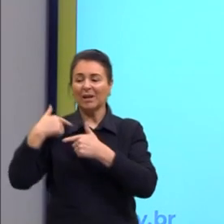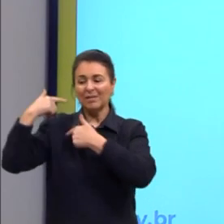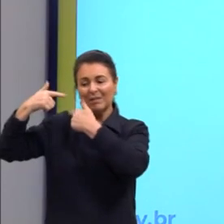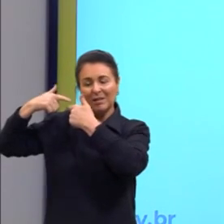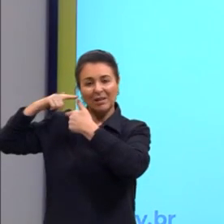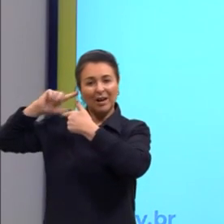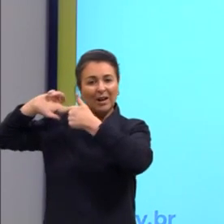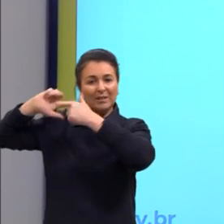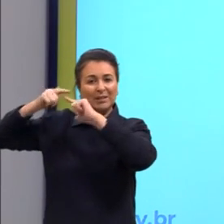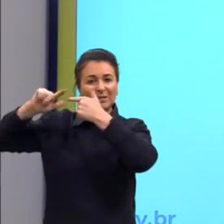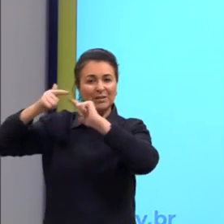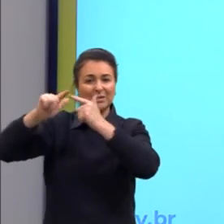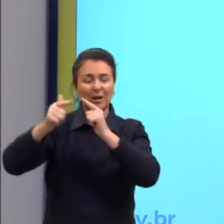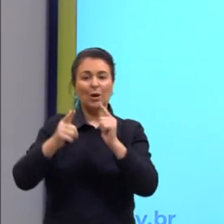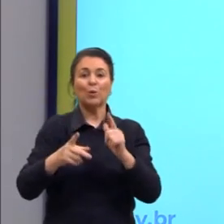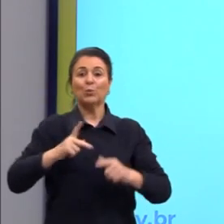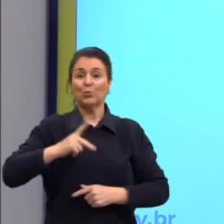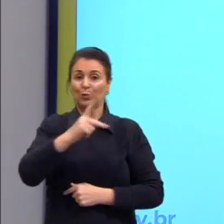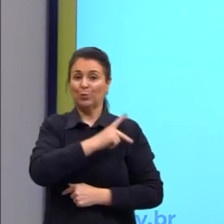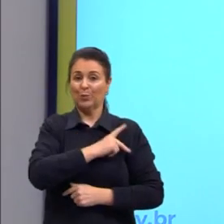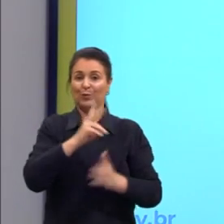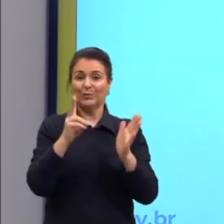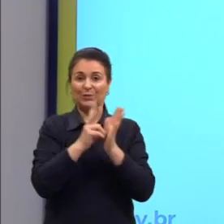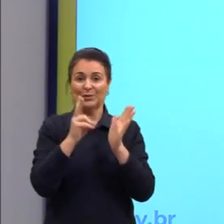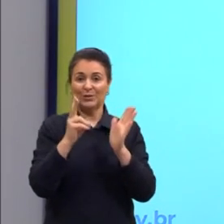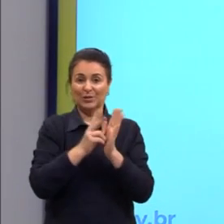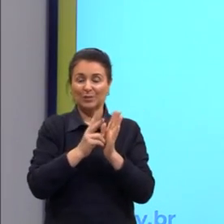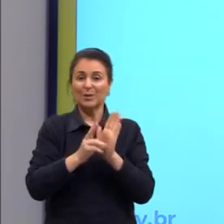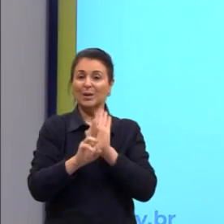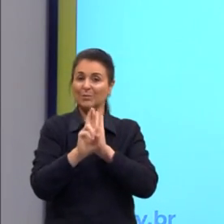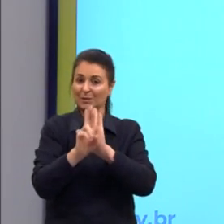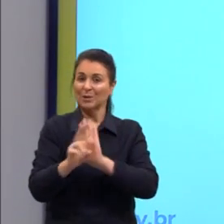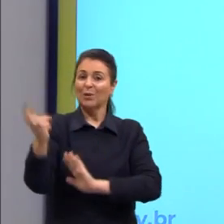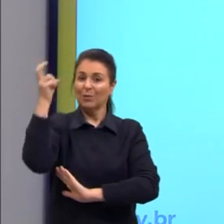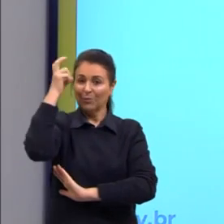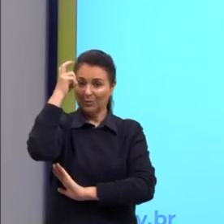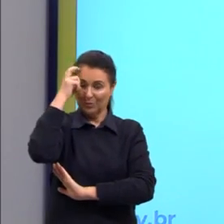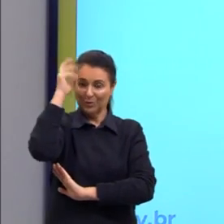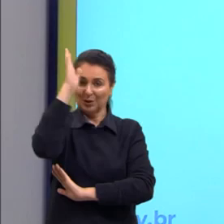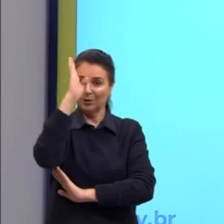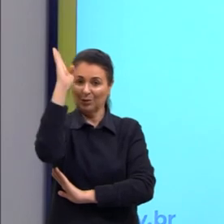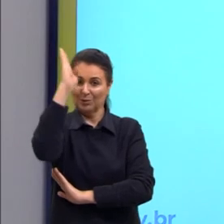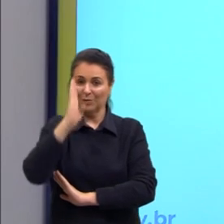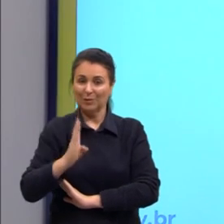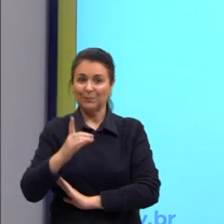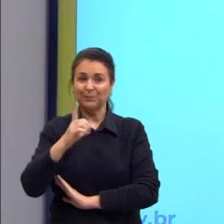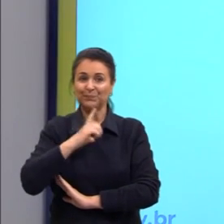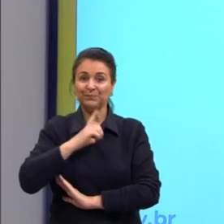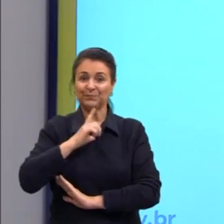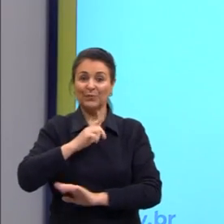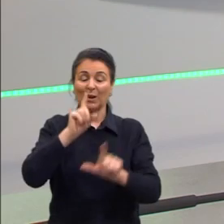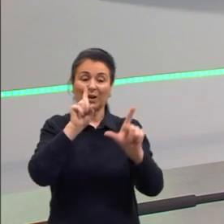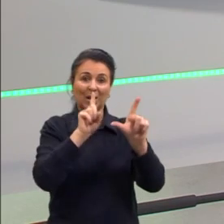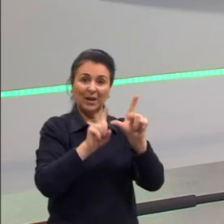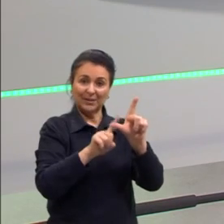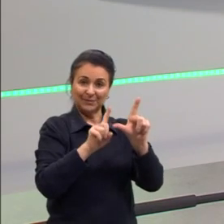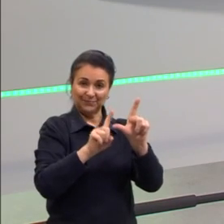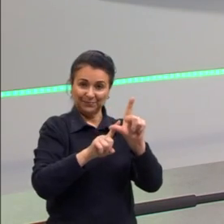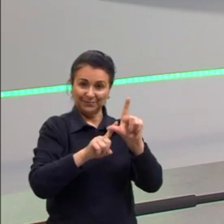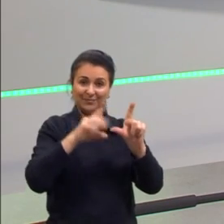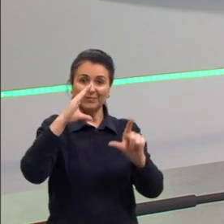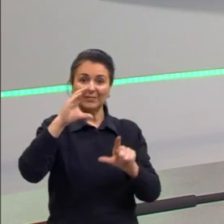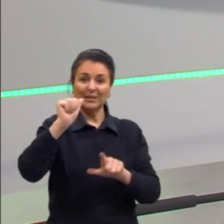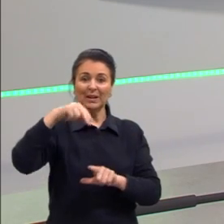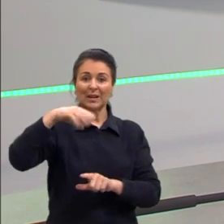representante da cultura nacional. Então, nós temos aqui o poema da Canção do Exílio. Ele é uma obra muito conhecida, um poema